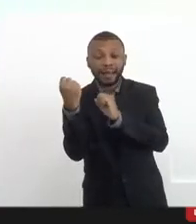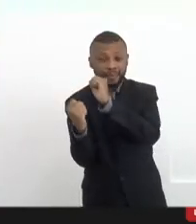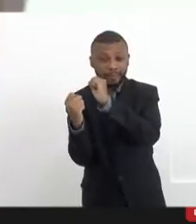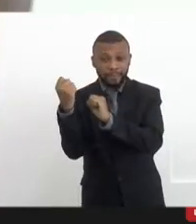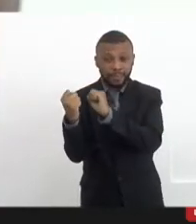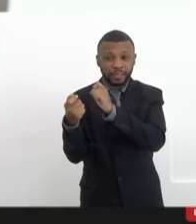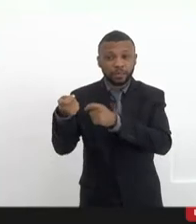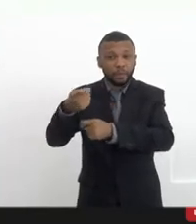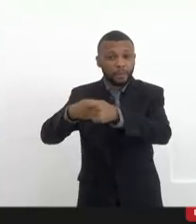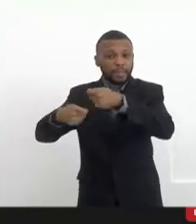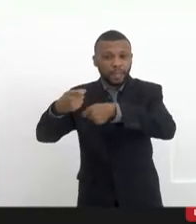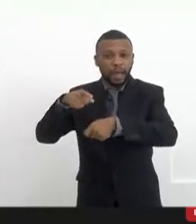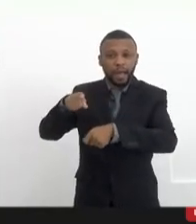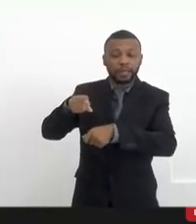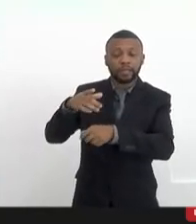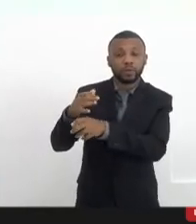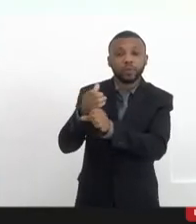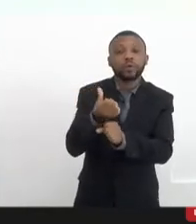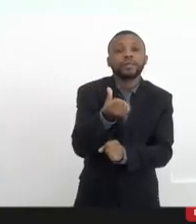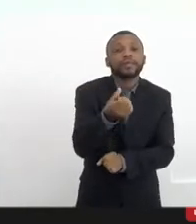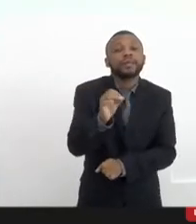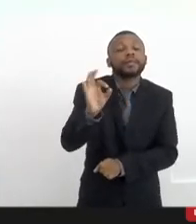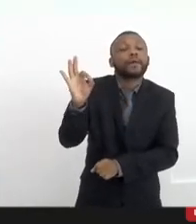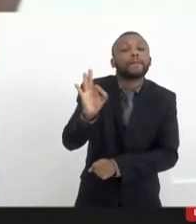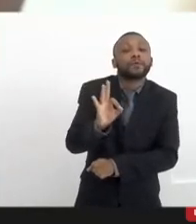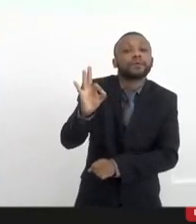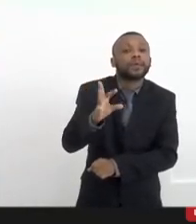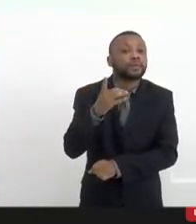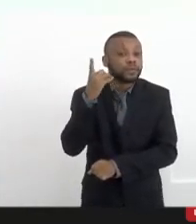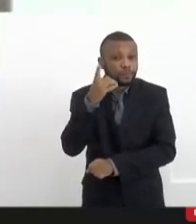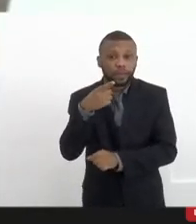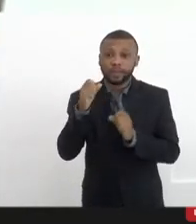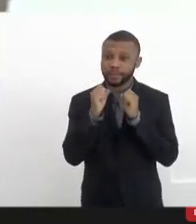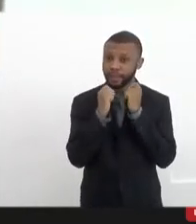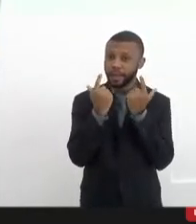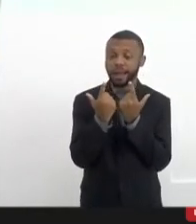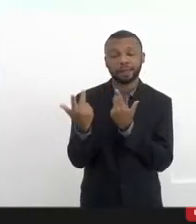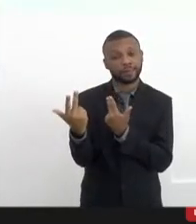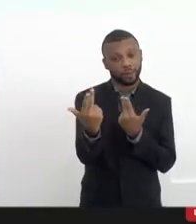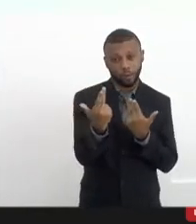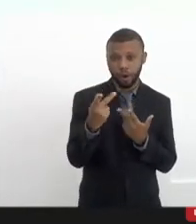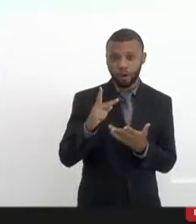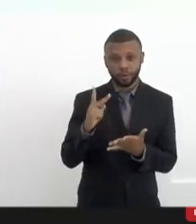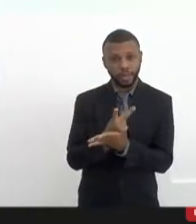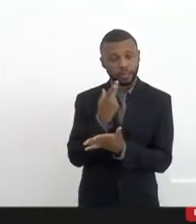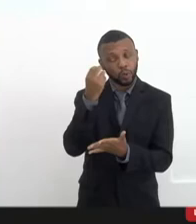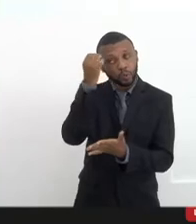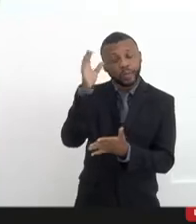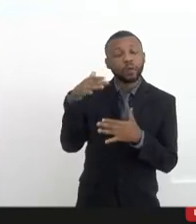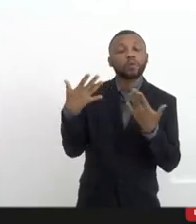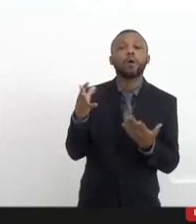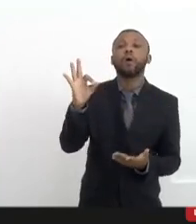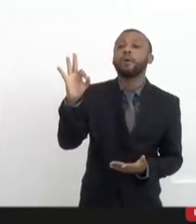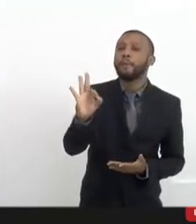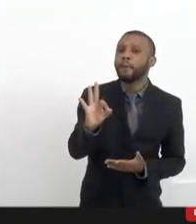quase 60% dos deputados aí na Lerje da mesma forma, não sei qual é o percentual, mas é lá que